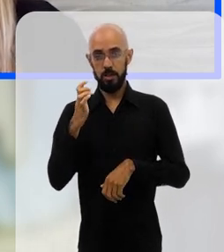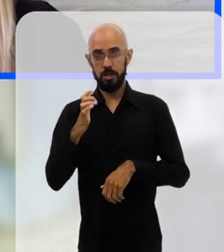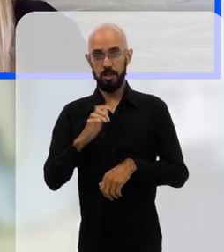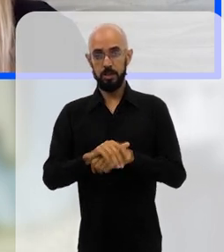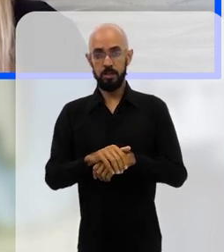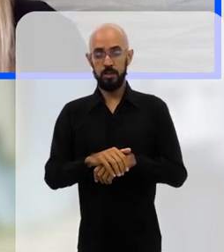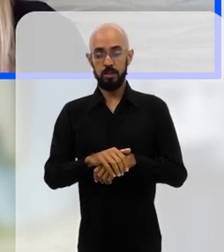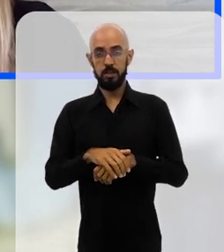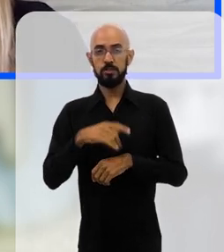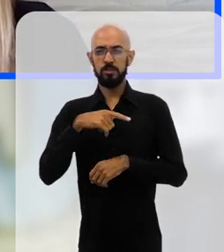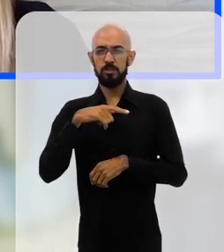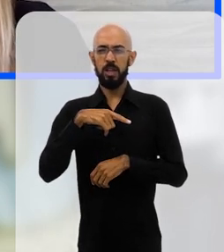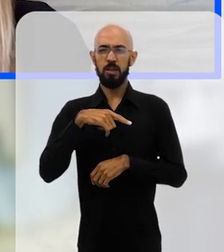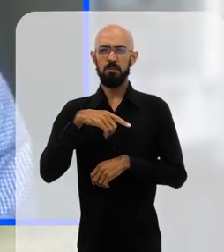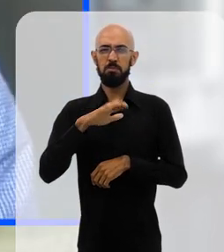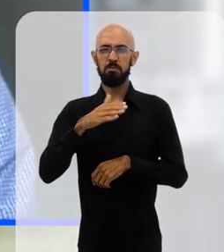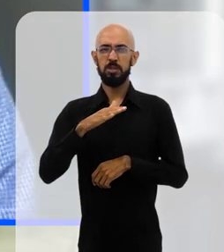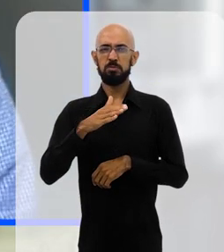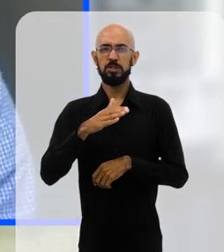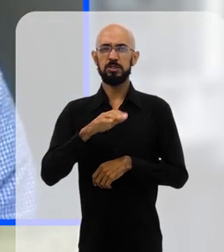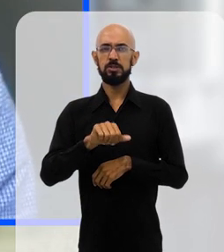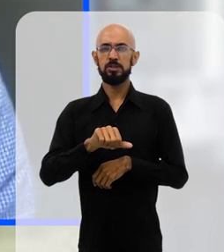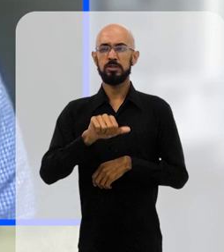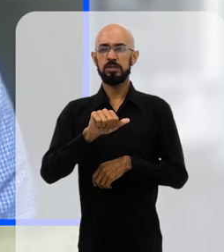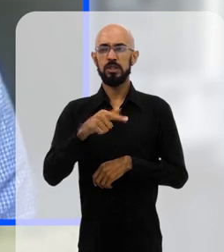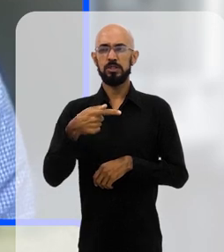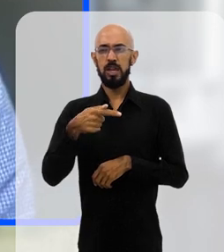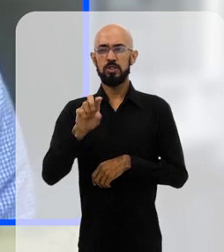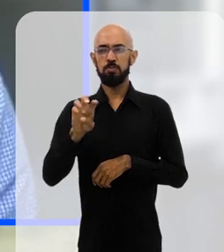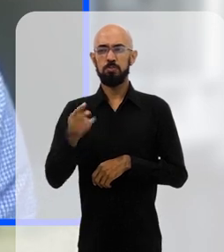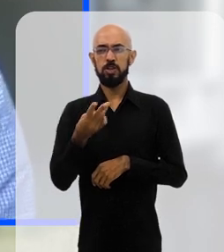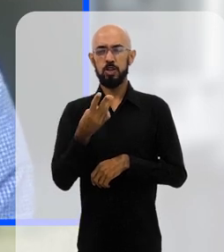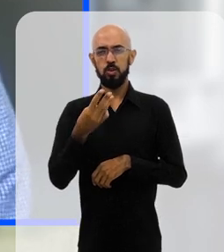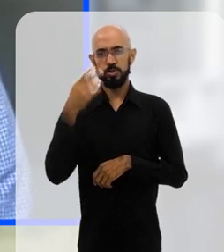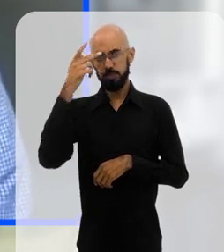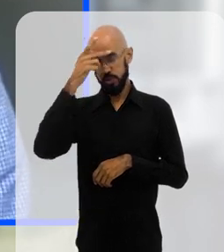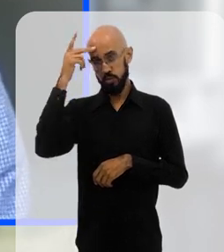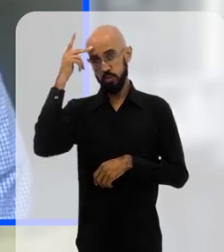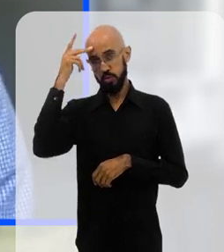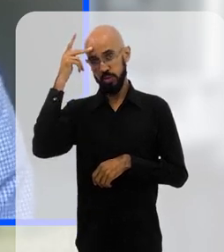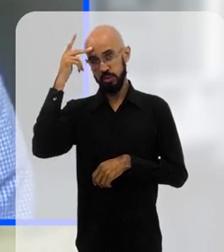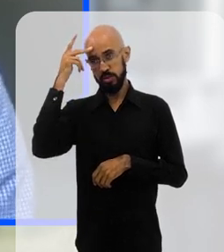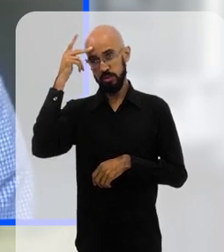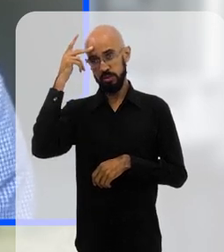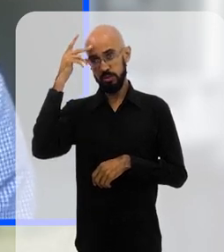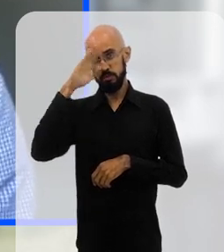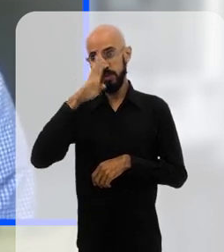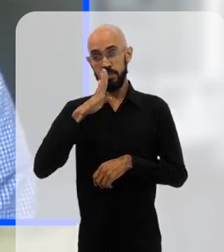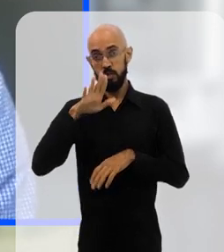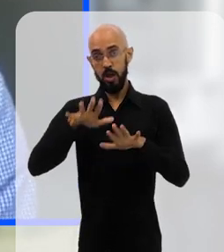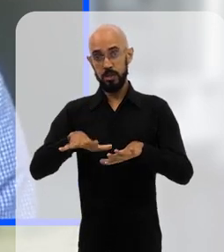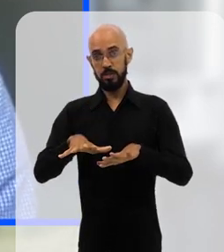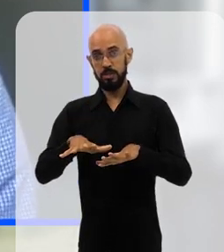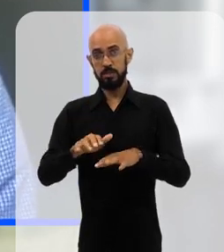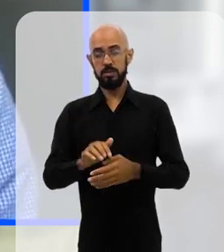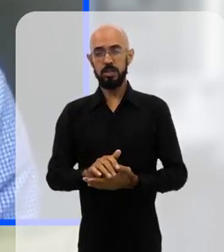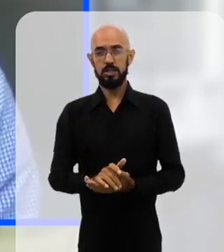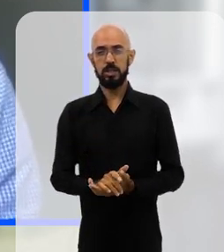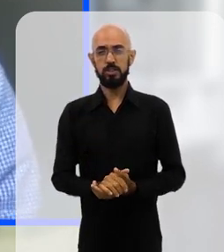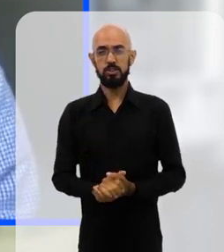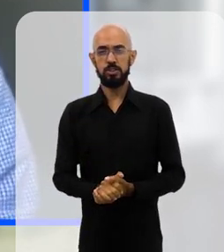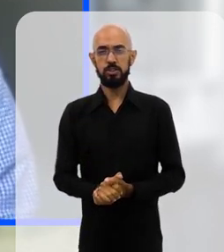no próximo dia. Então, são quase 117 milhões de pessoas que se encontram nessa situação no Brasil.